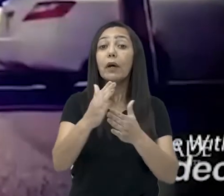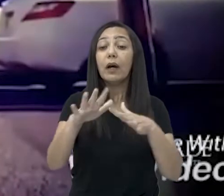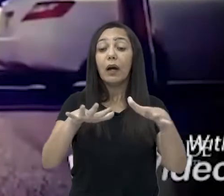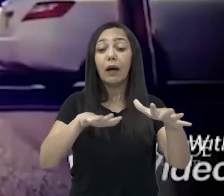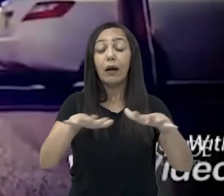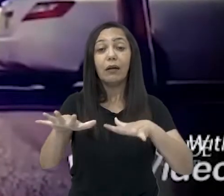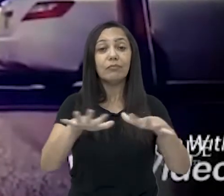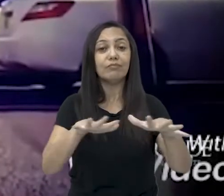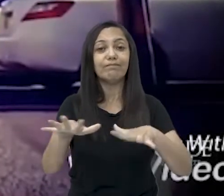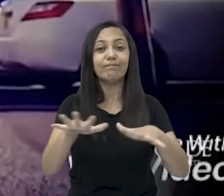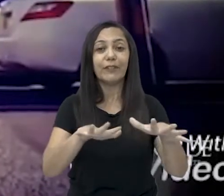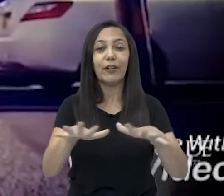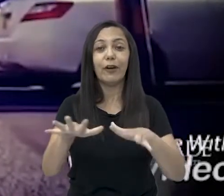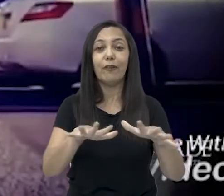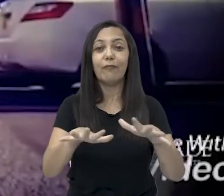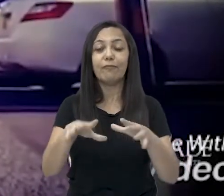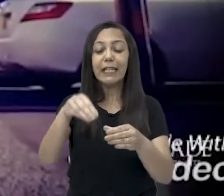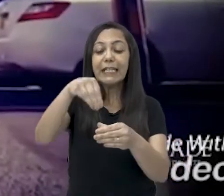whacking,